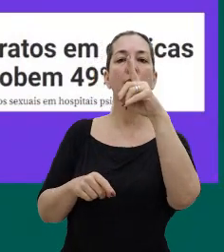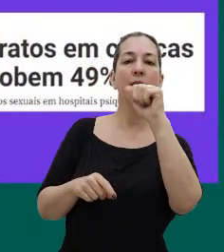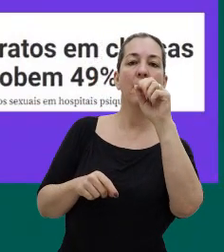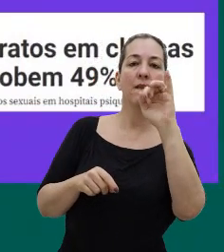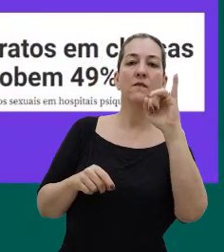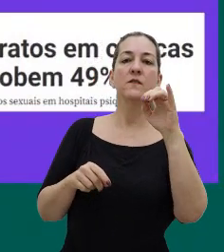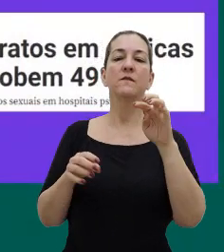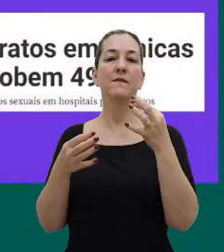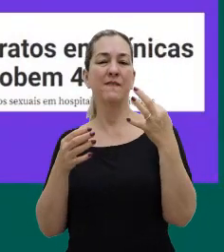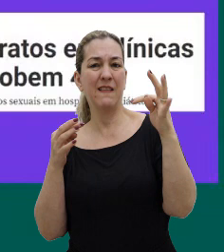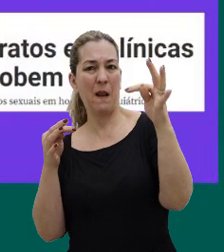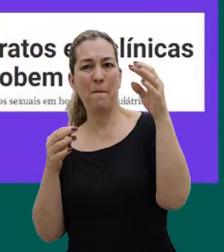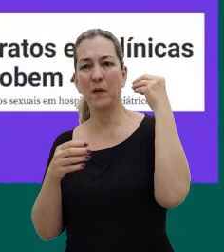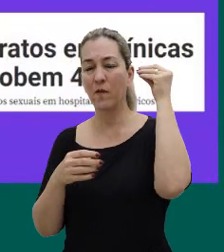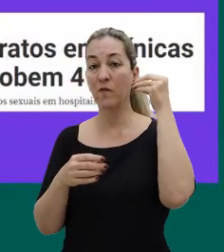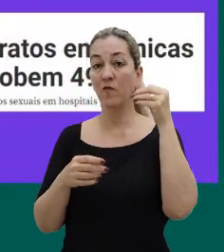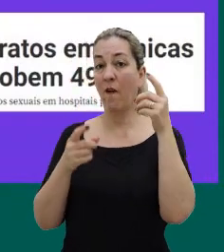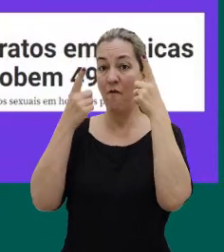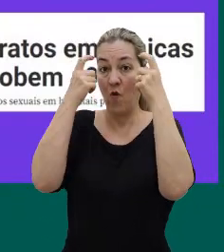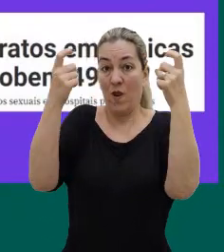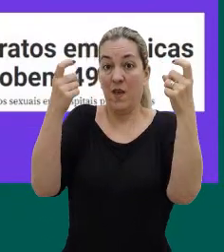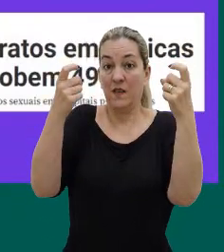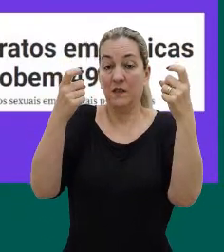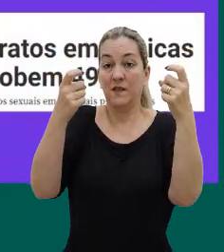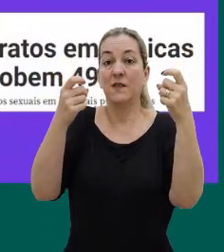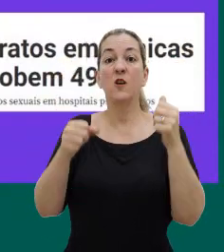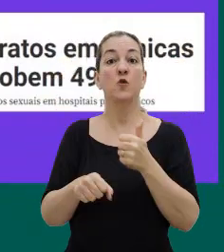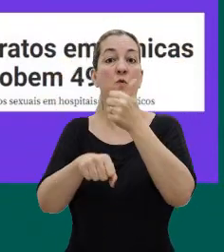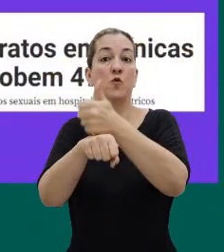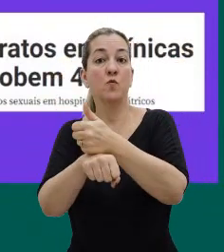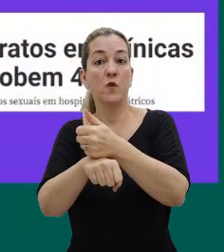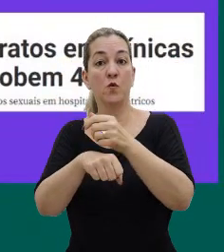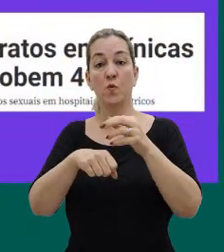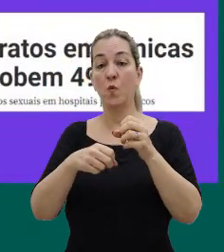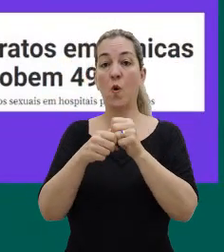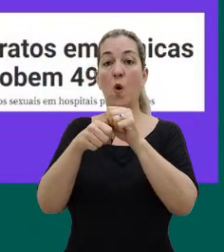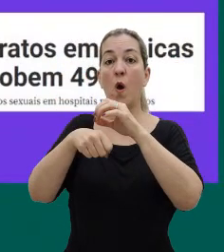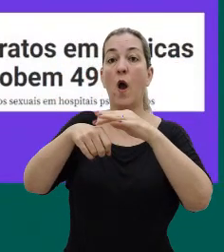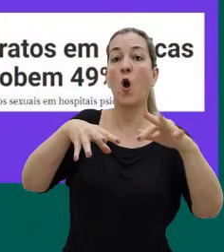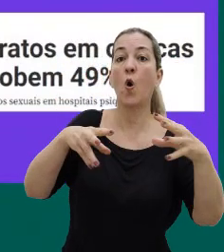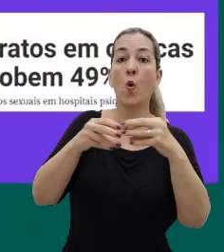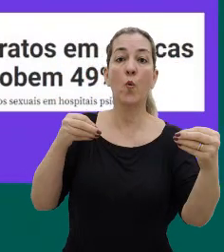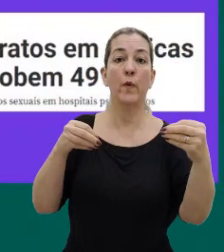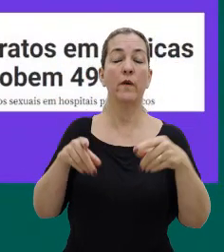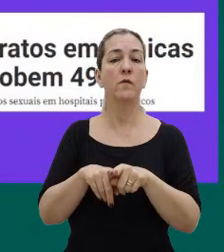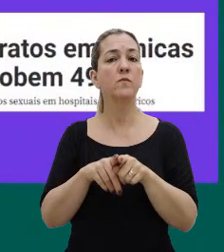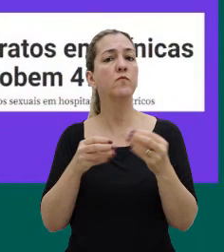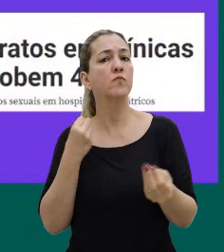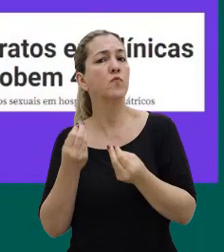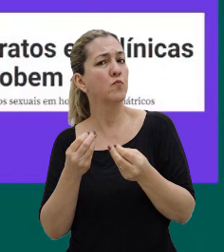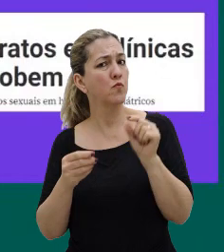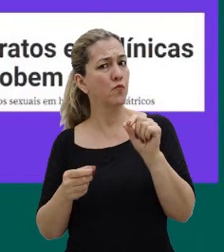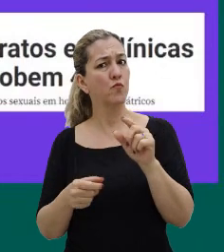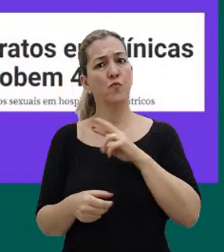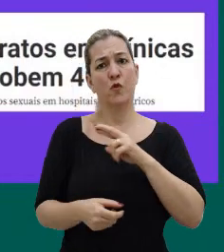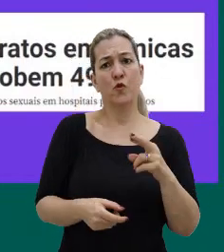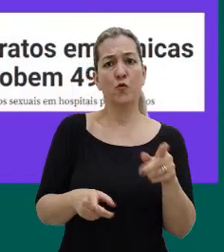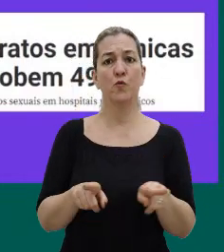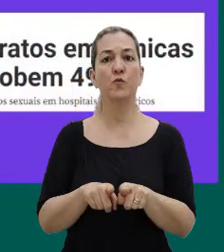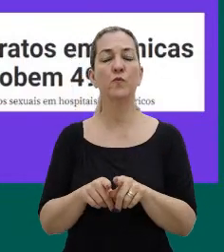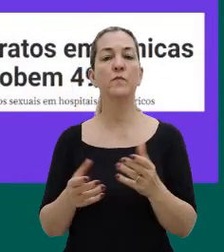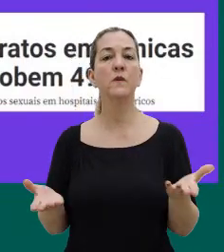usam da violência no lugar da cura, ou partes de comunidades que tratam usuários a partir de um viés religioso,